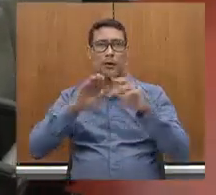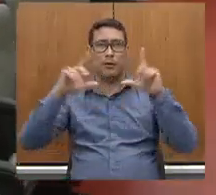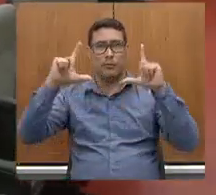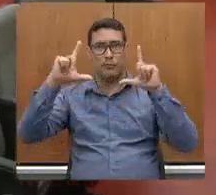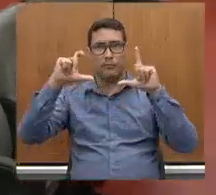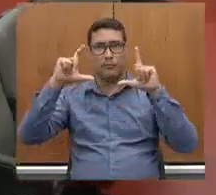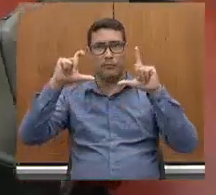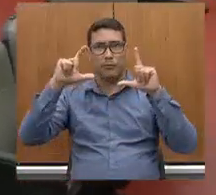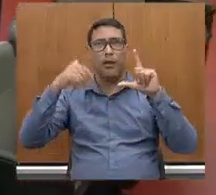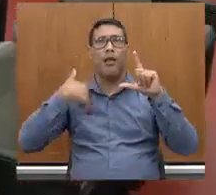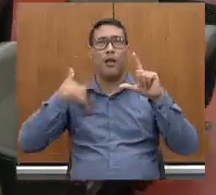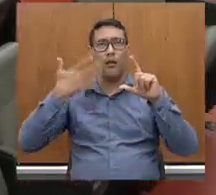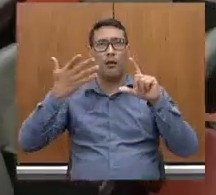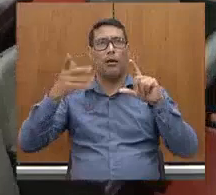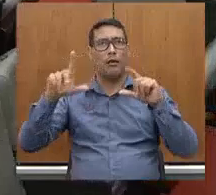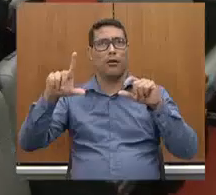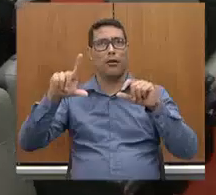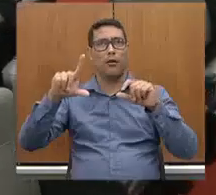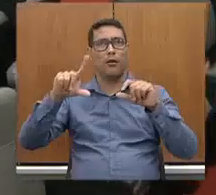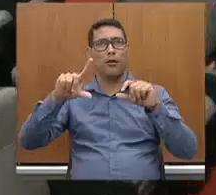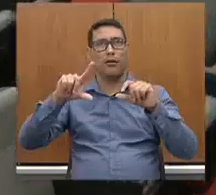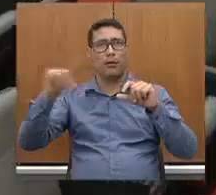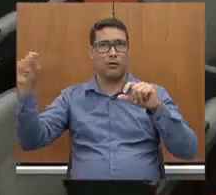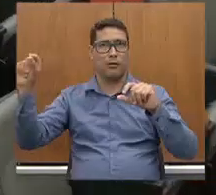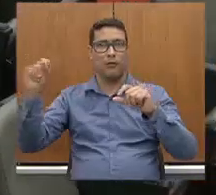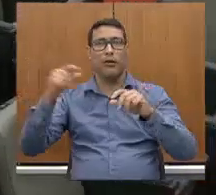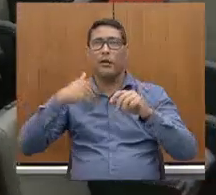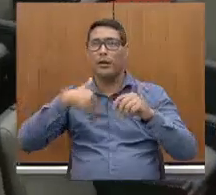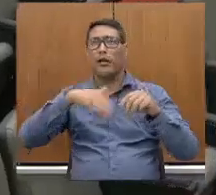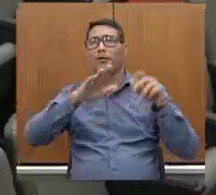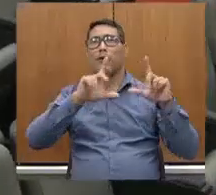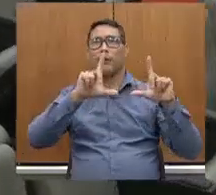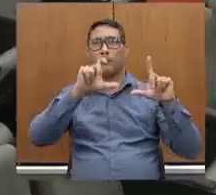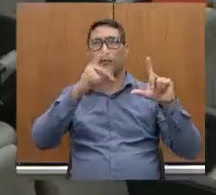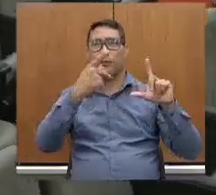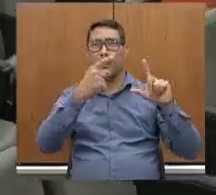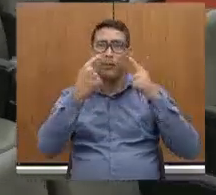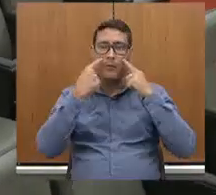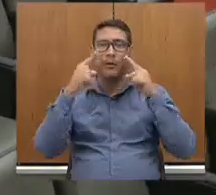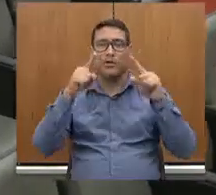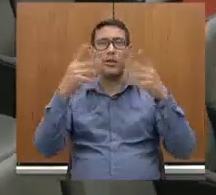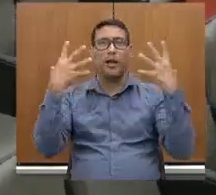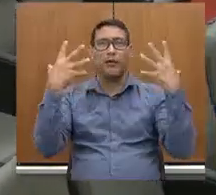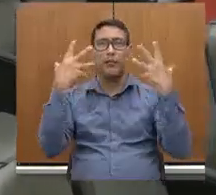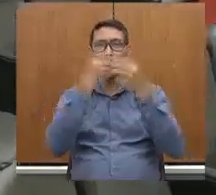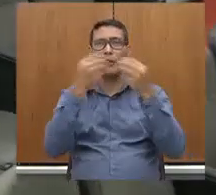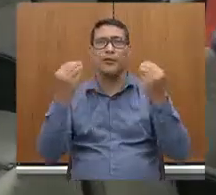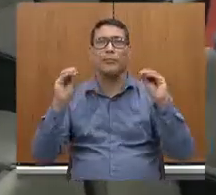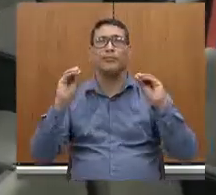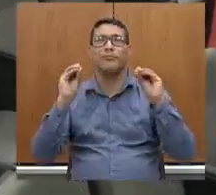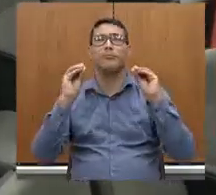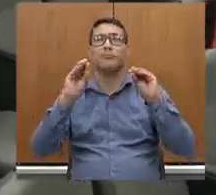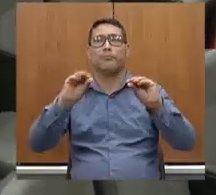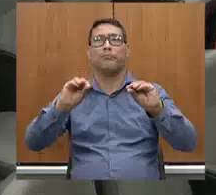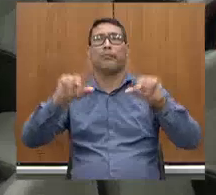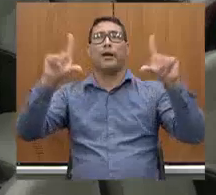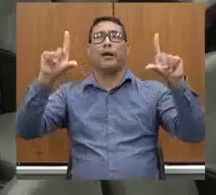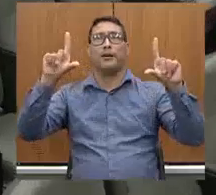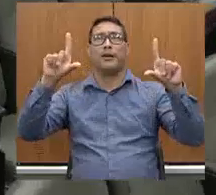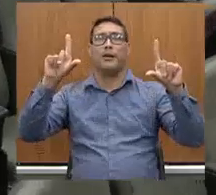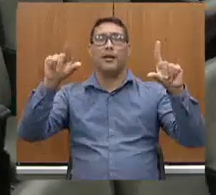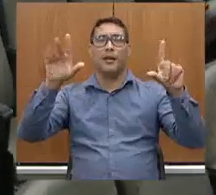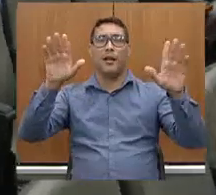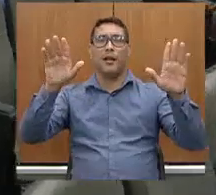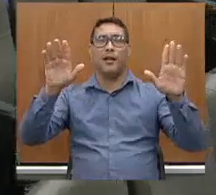Já foi? Já foi? As fotos, levando as fotos, daqui a pouco nós estamos bonitos nas páginas da Assembleia.